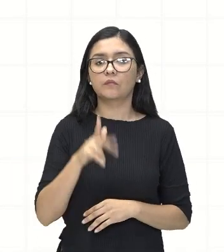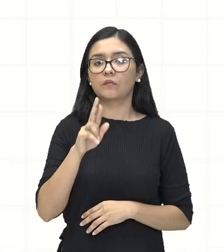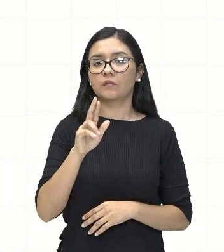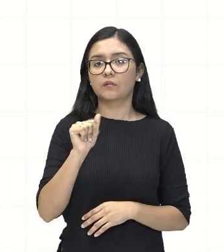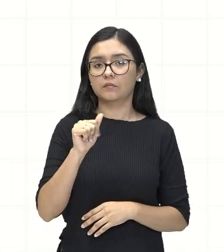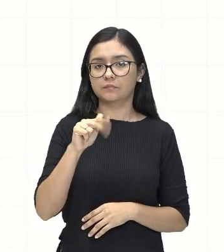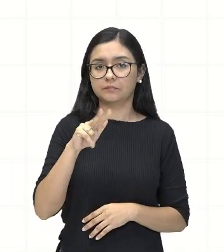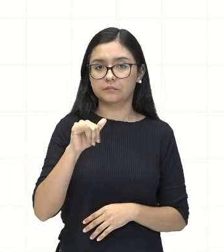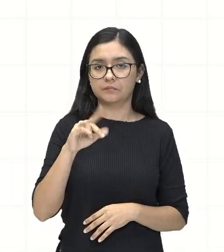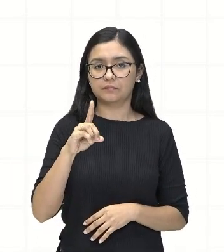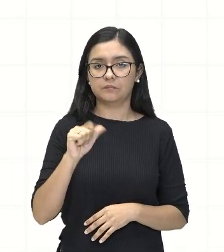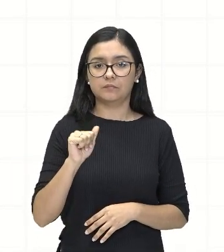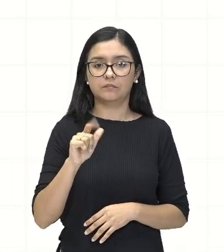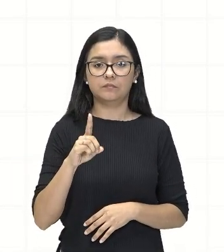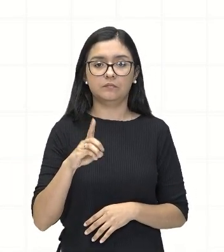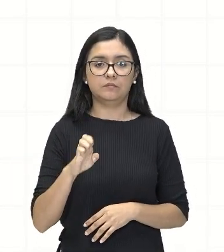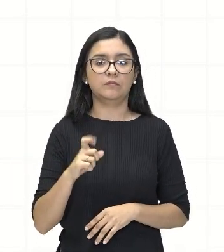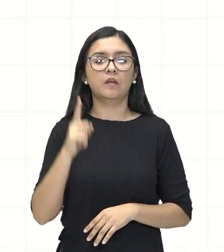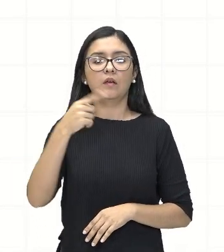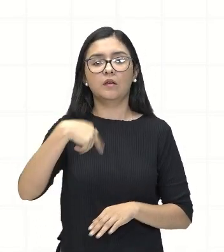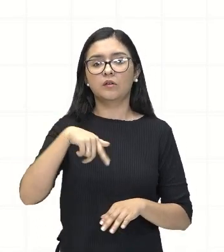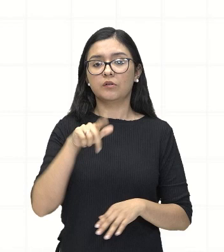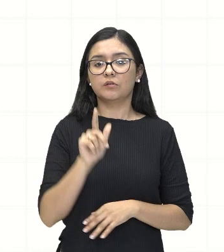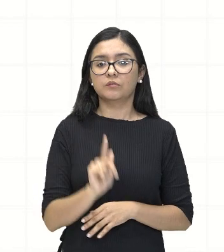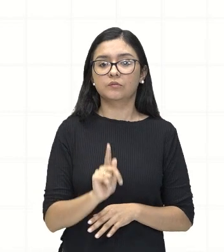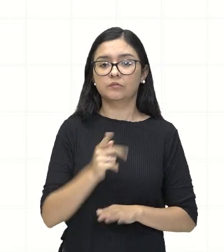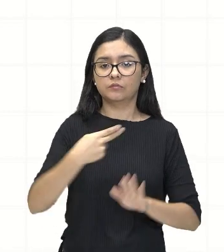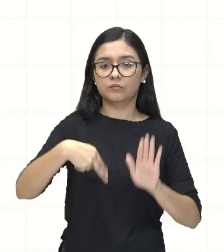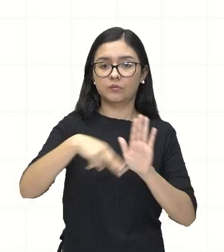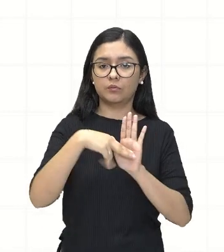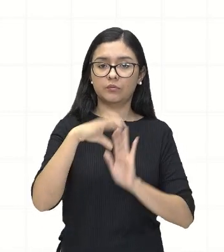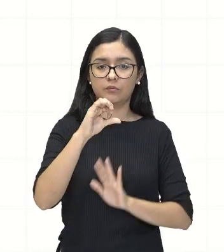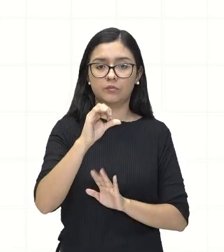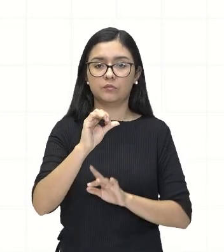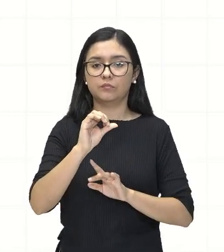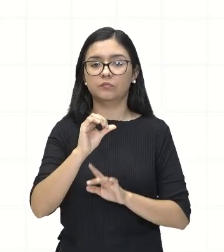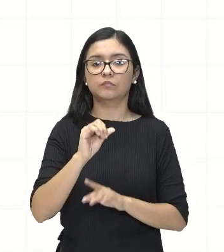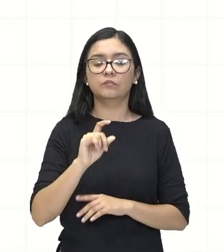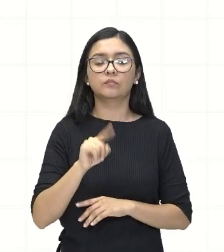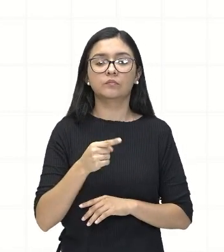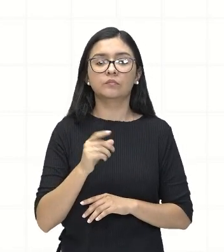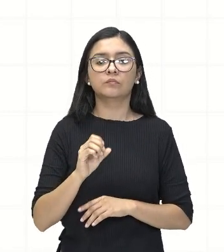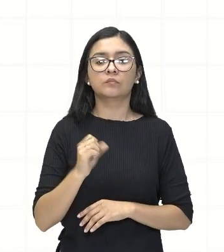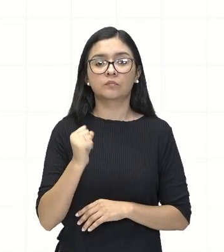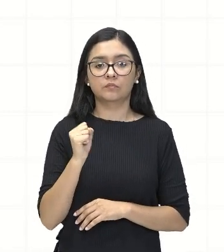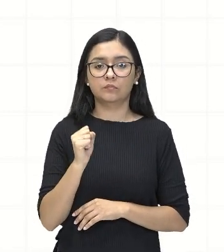sendo considerada 9,8 metros por segundo ao quadrado. Tá?